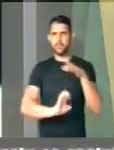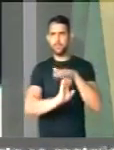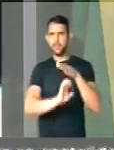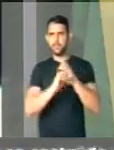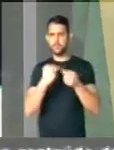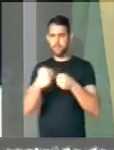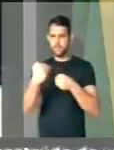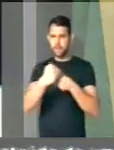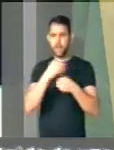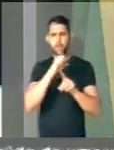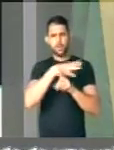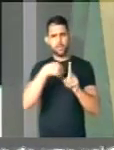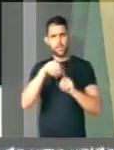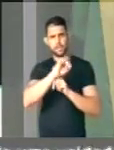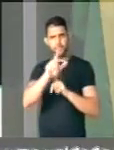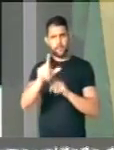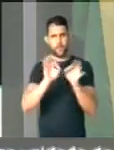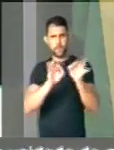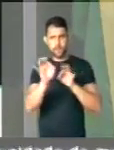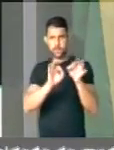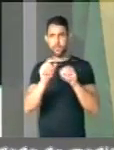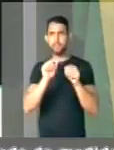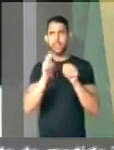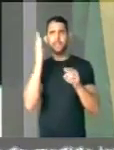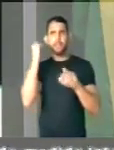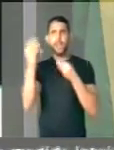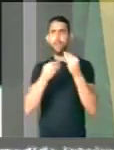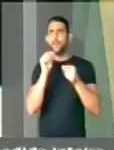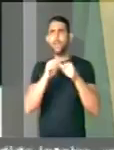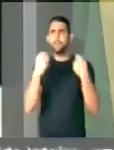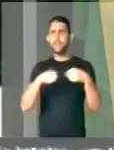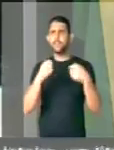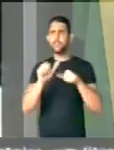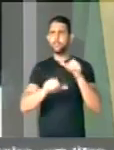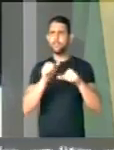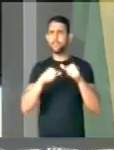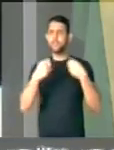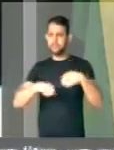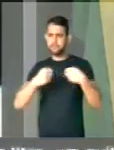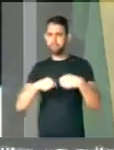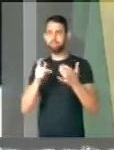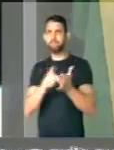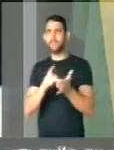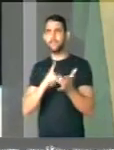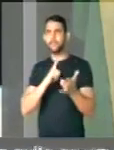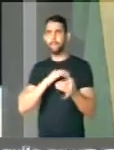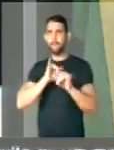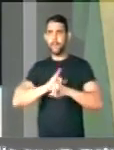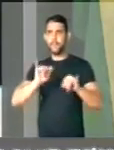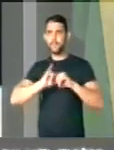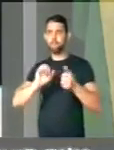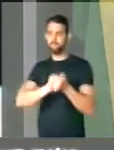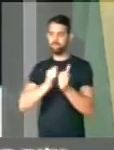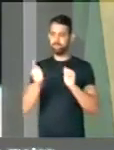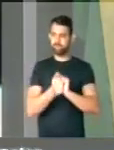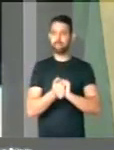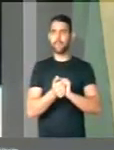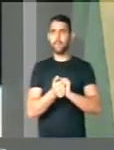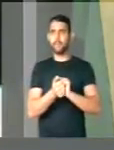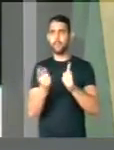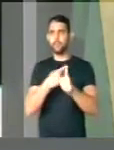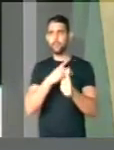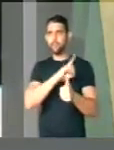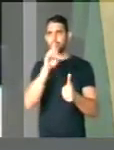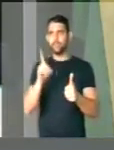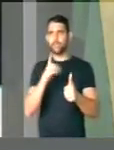municipais, com a sociedade civil organizada, para que nós possamos tomar todas as medidas necessárias, para ter as informações adequadas, para no